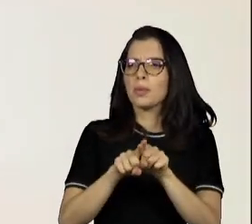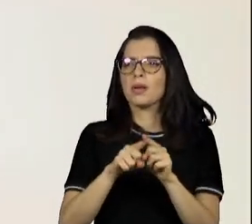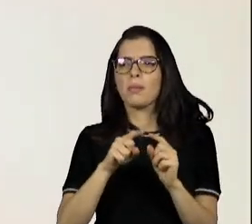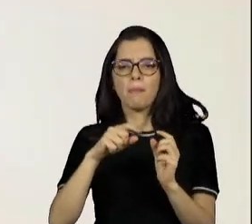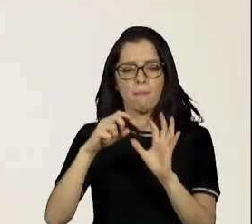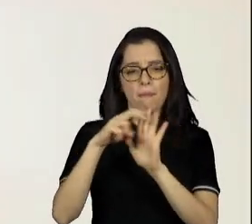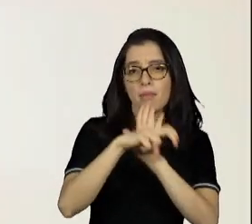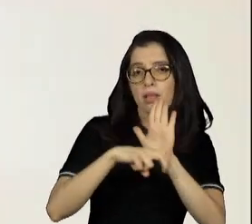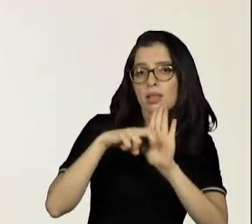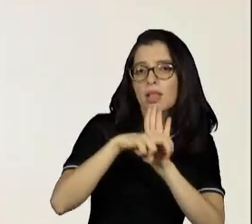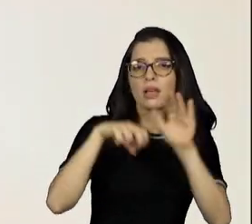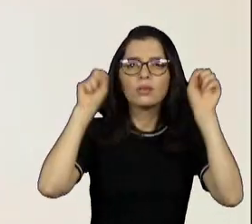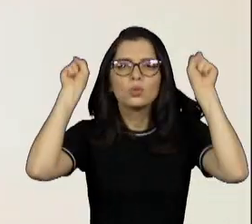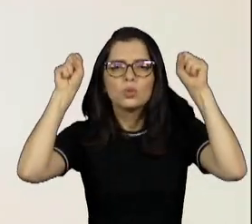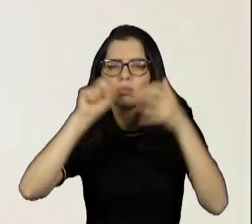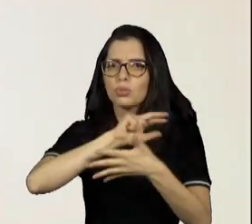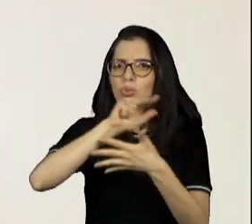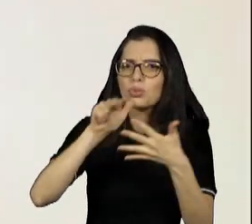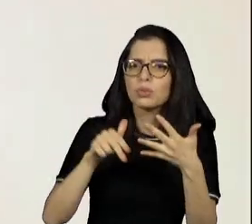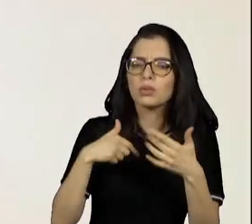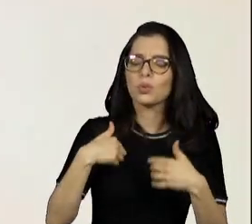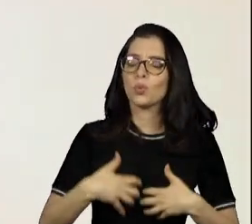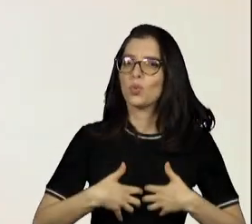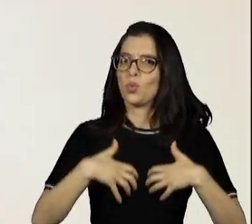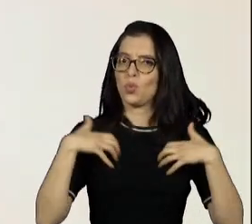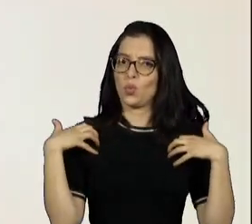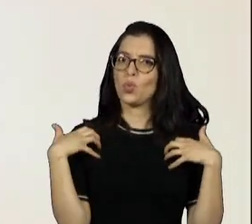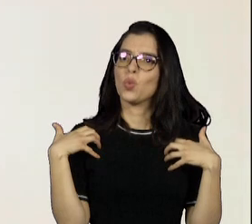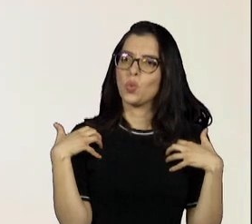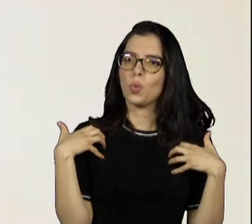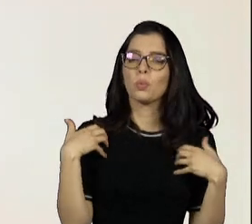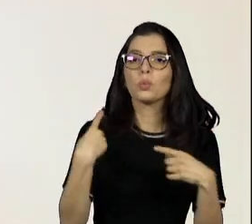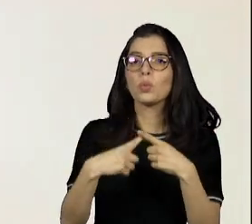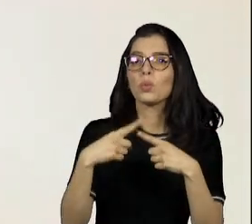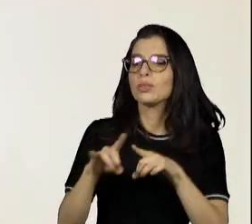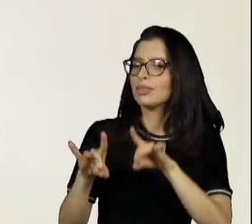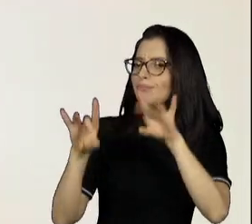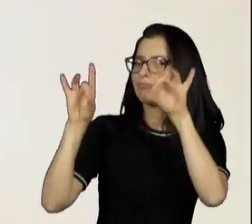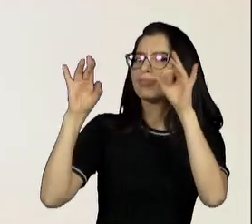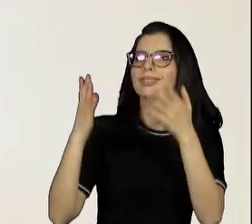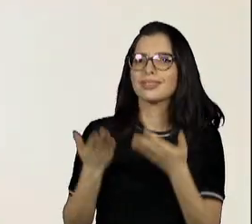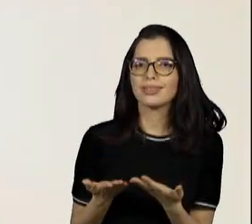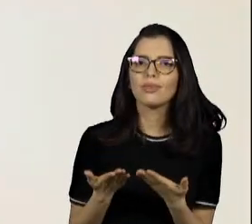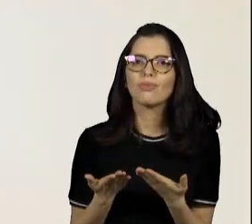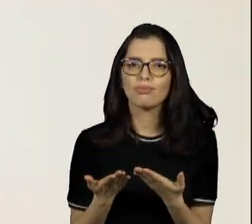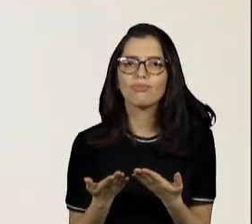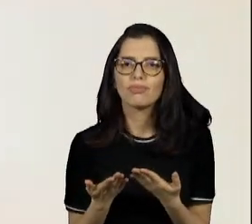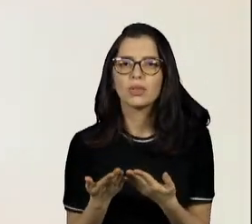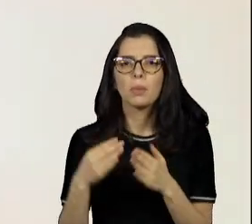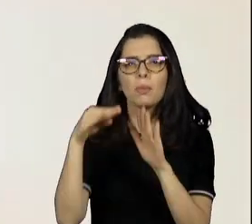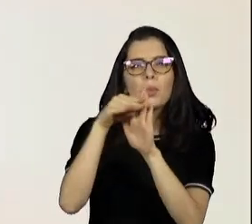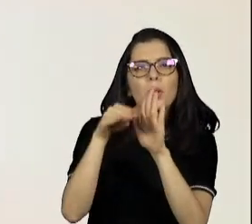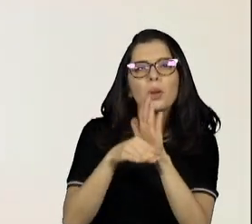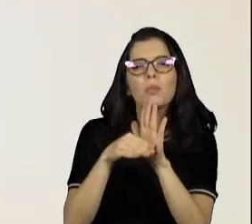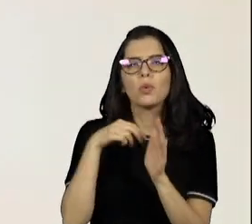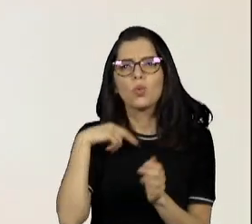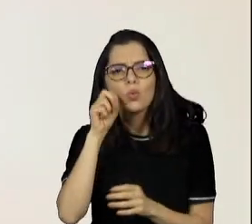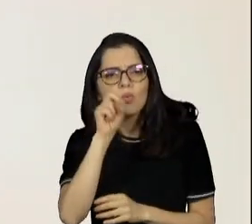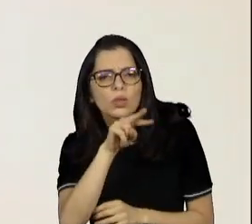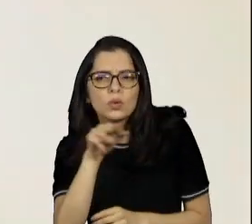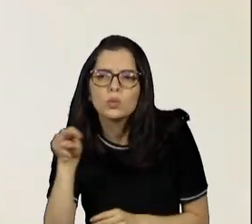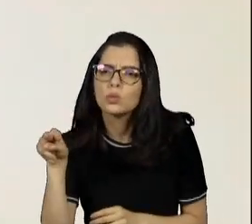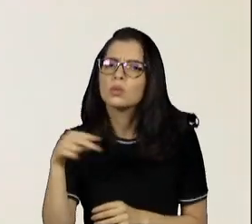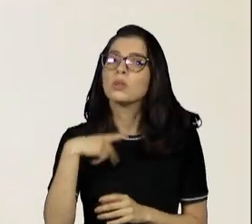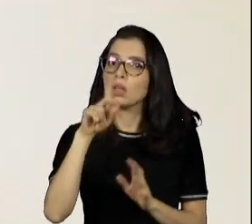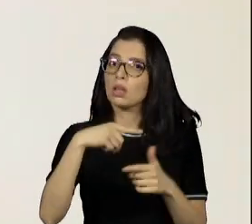eu me sinto privilegiada, me sinto num lugar muito especial, também colocado como esses programas, porque são programas sérios.